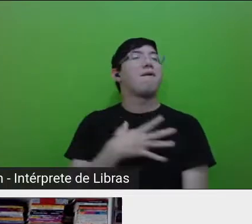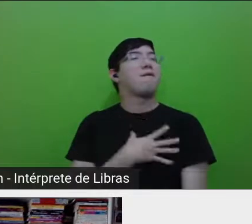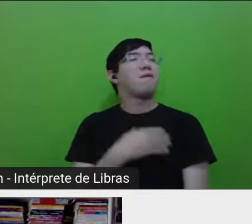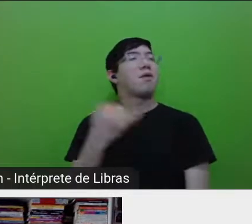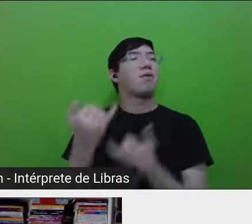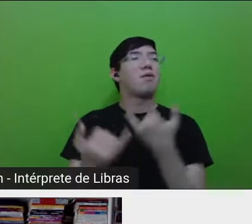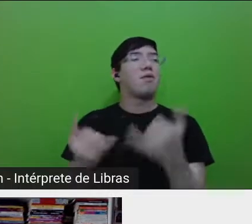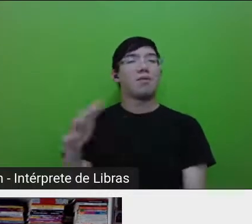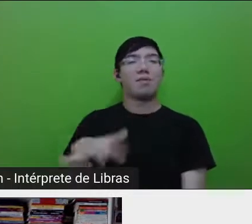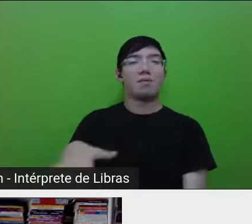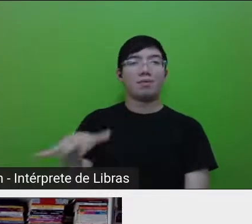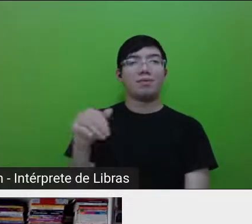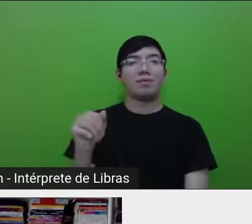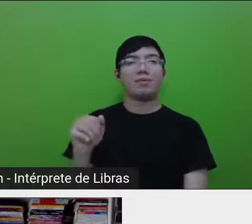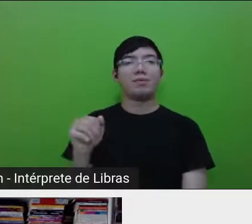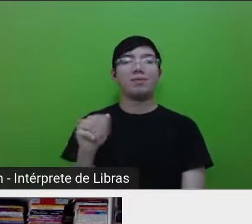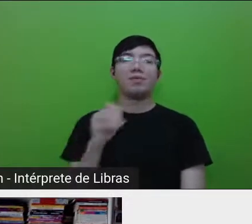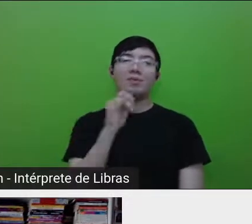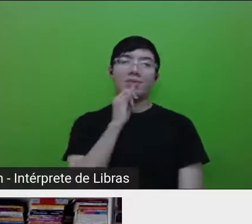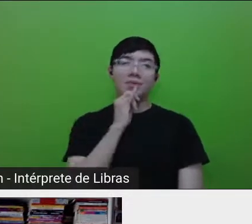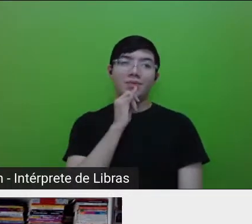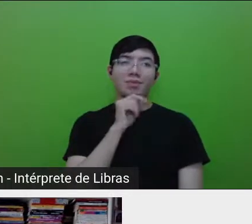pessoas que têm filhos,